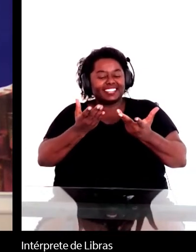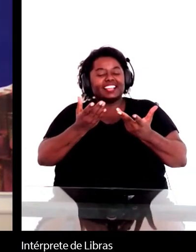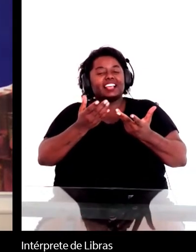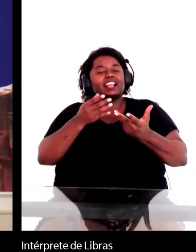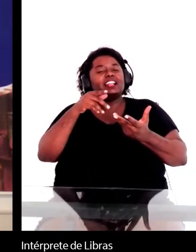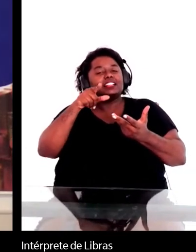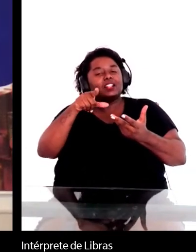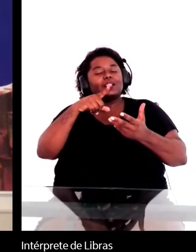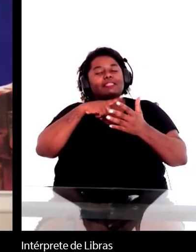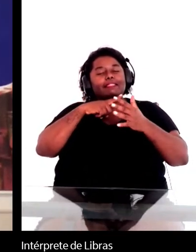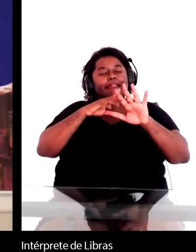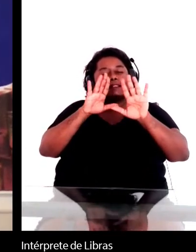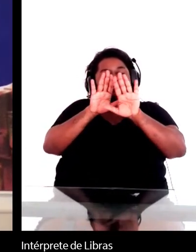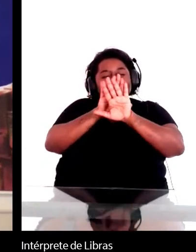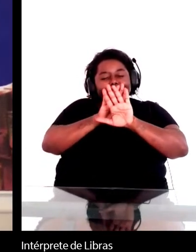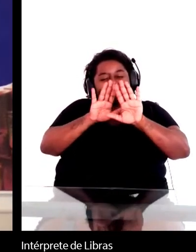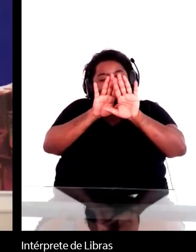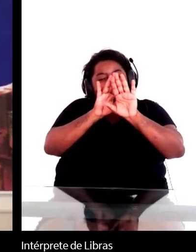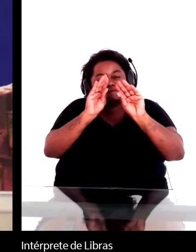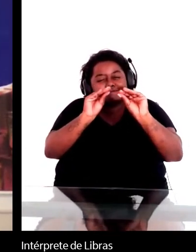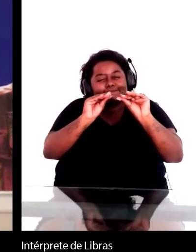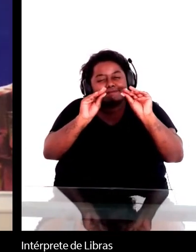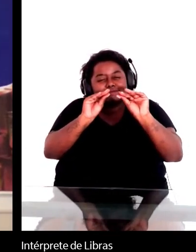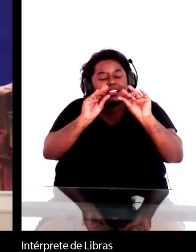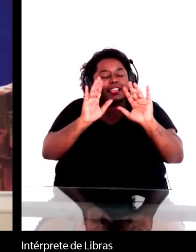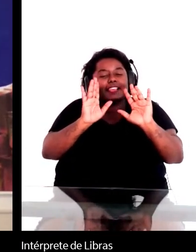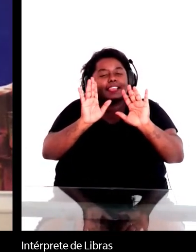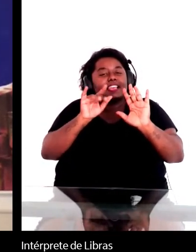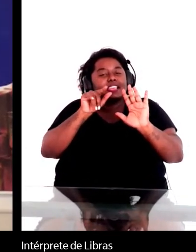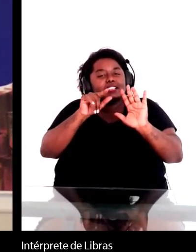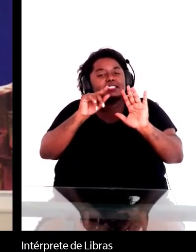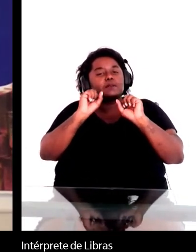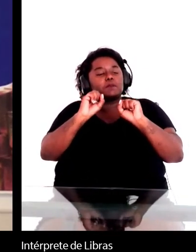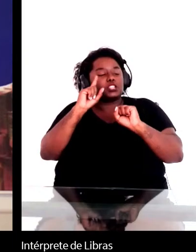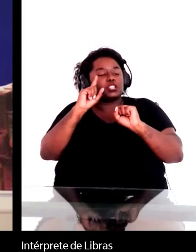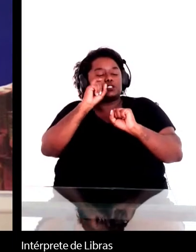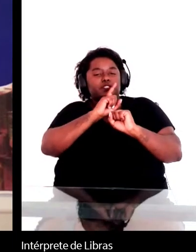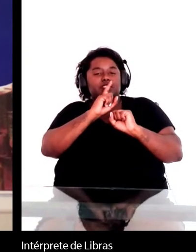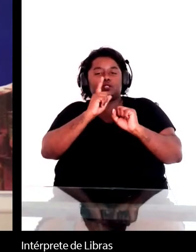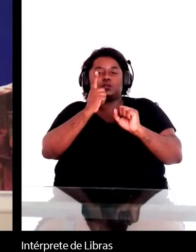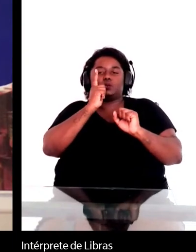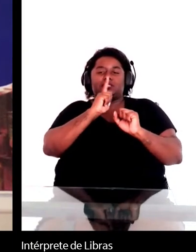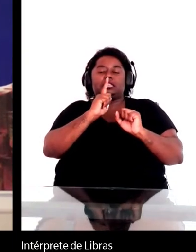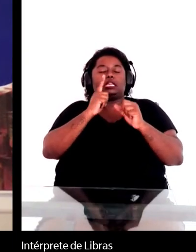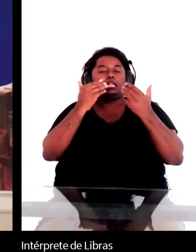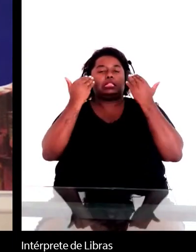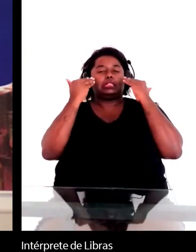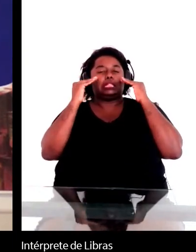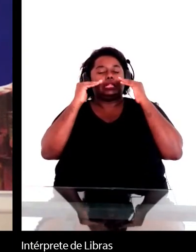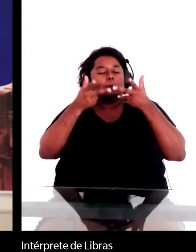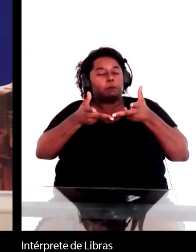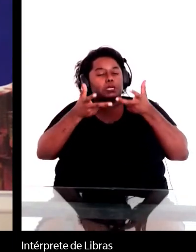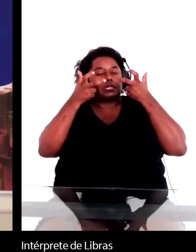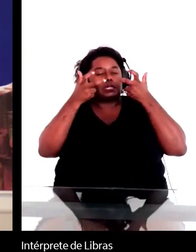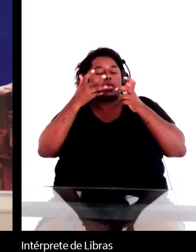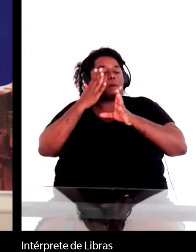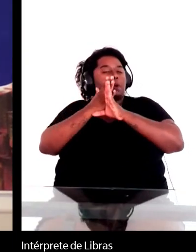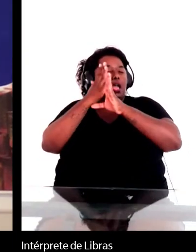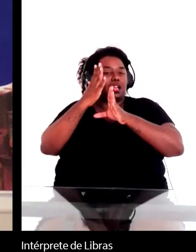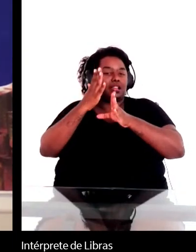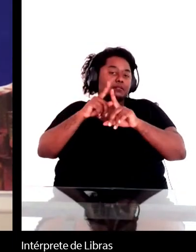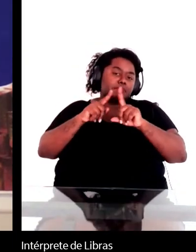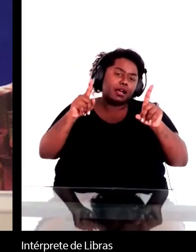camada muito fina enfim pode ser muito difícil chegar a entender ou a perceber mas há muitas